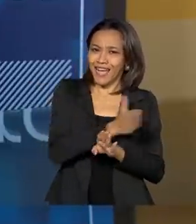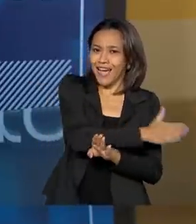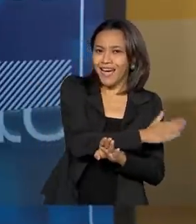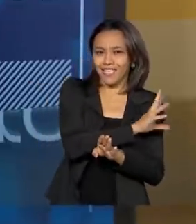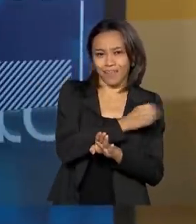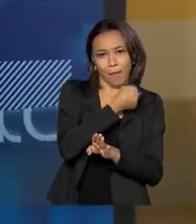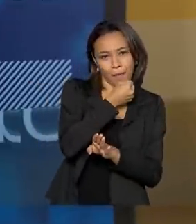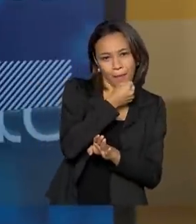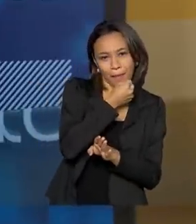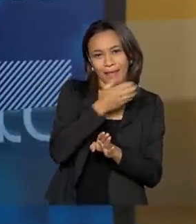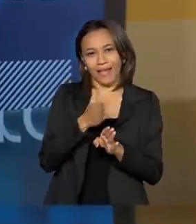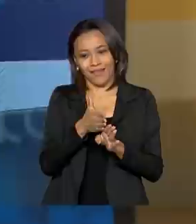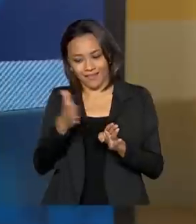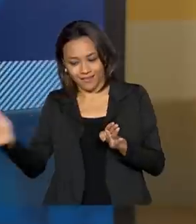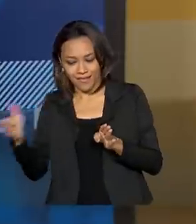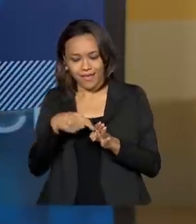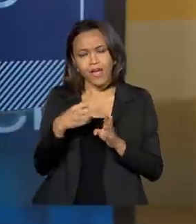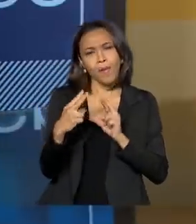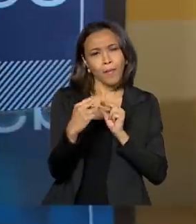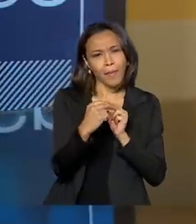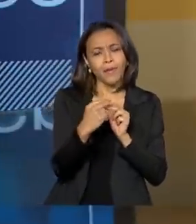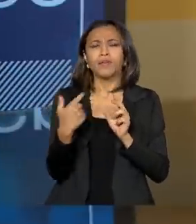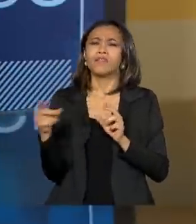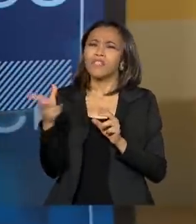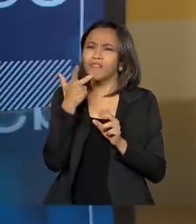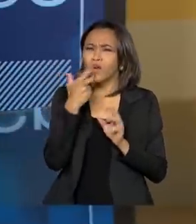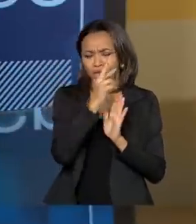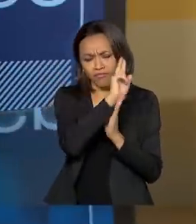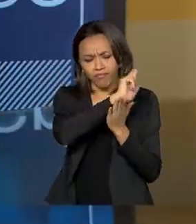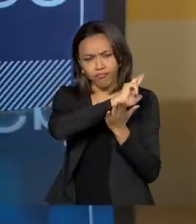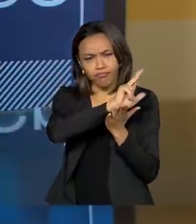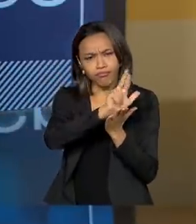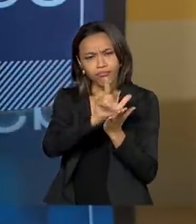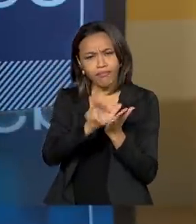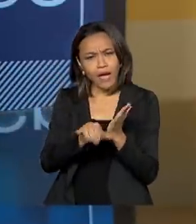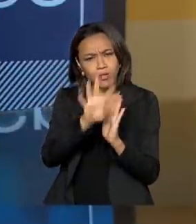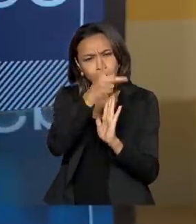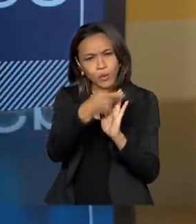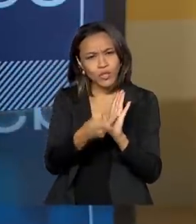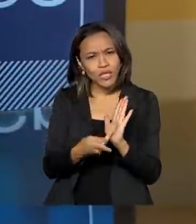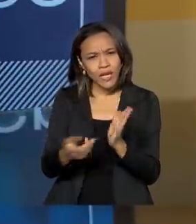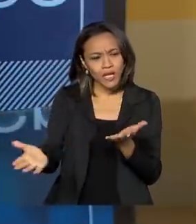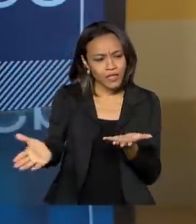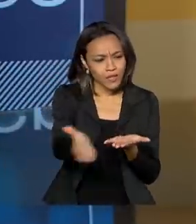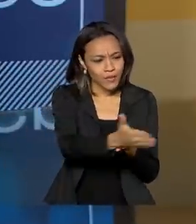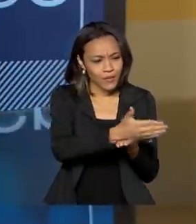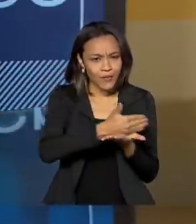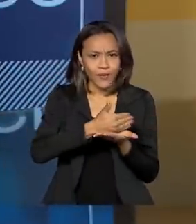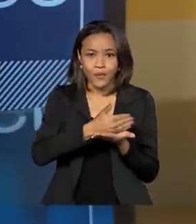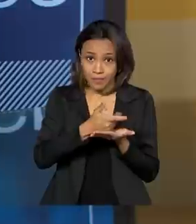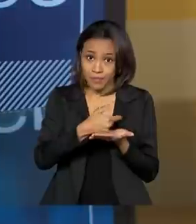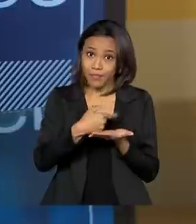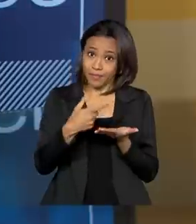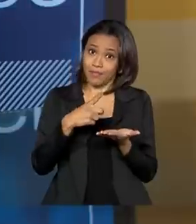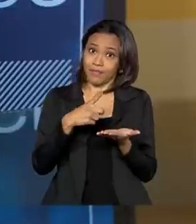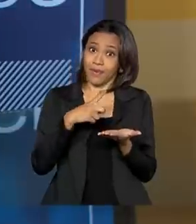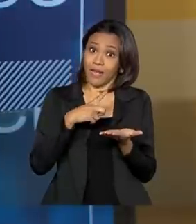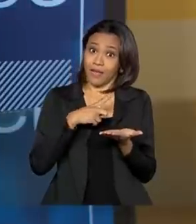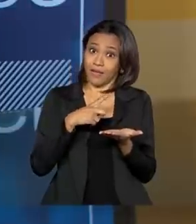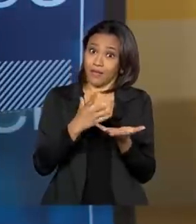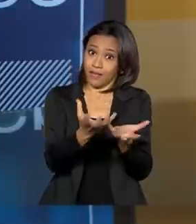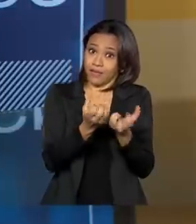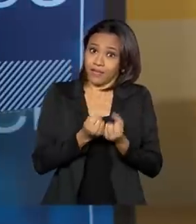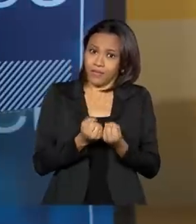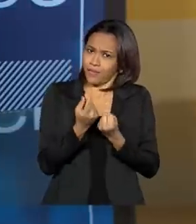conversando. E o senhor falou que tem um banco de projetos, então, para receber esses recursos do Fundo Nacional Antidrogas?